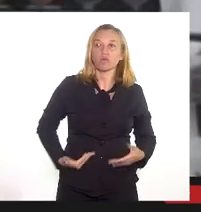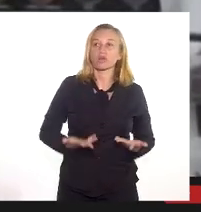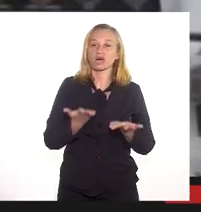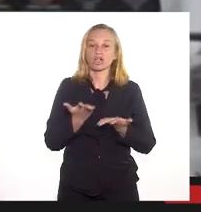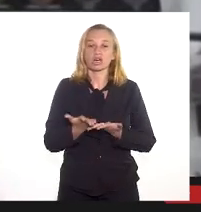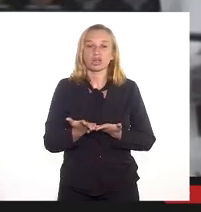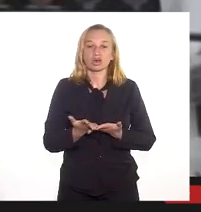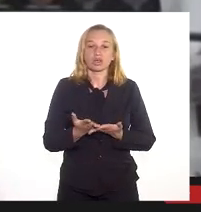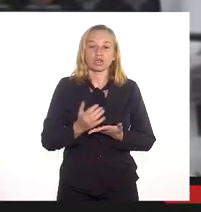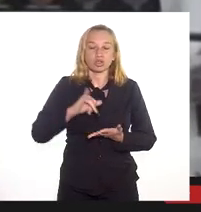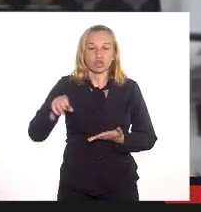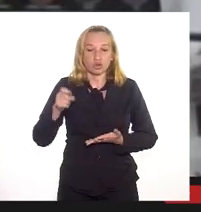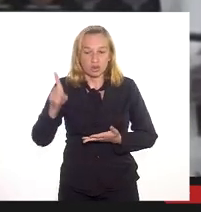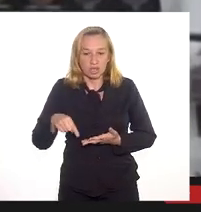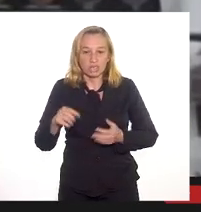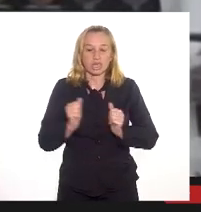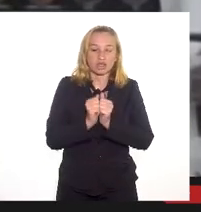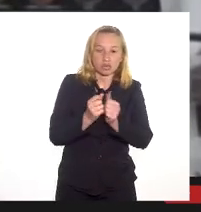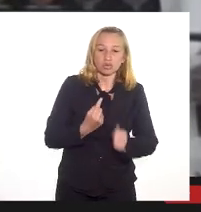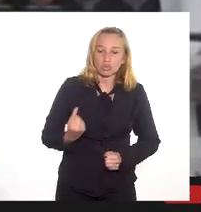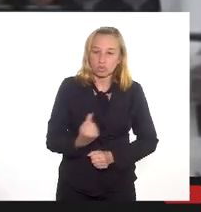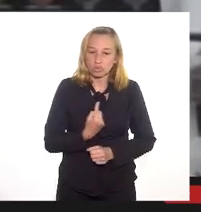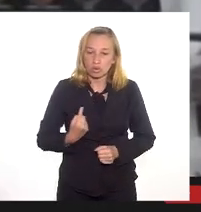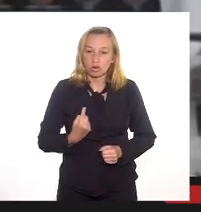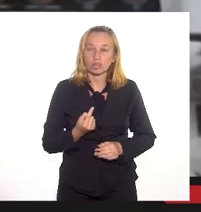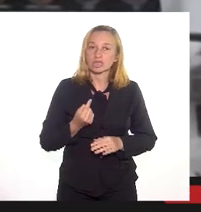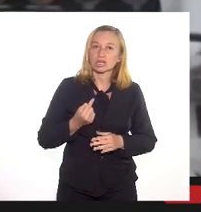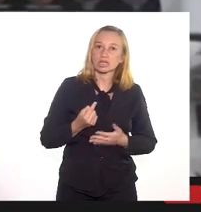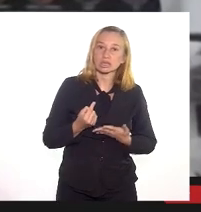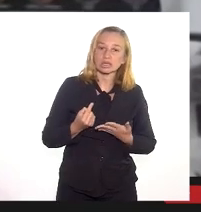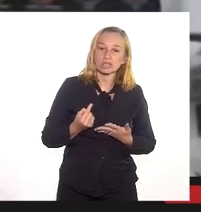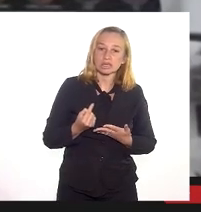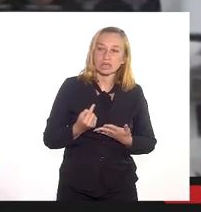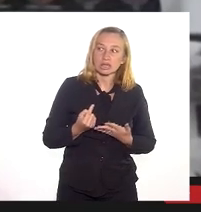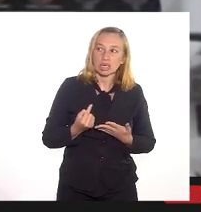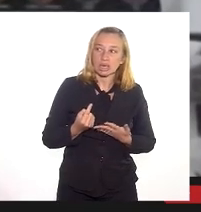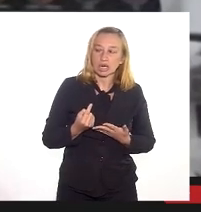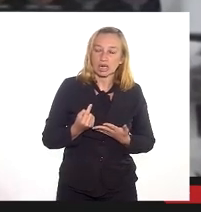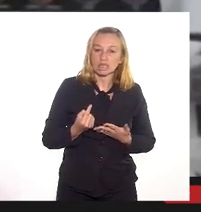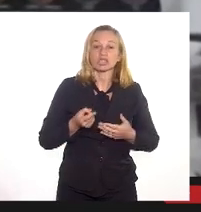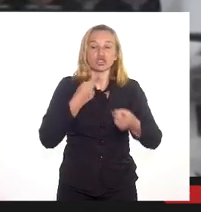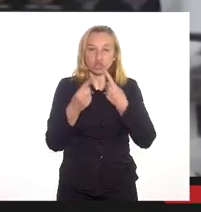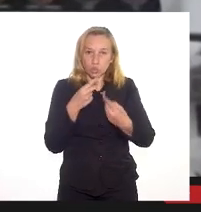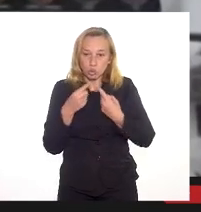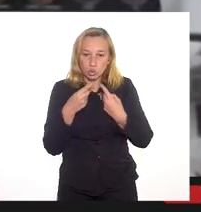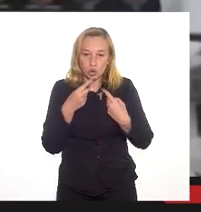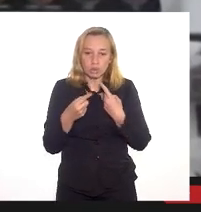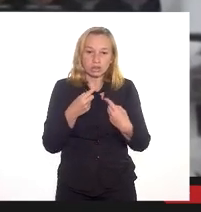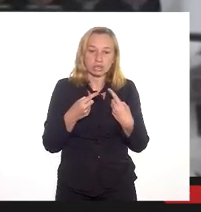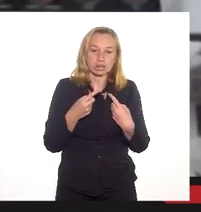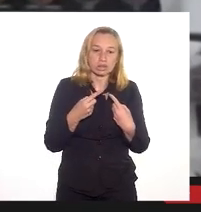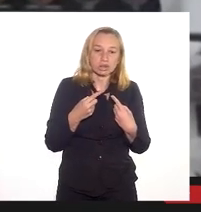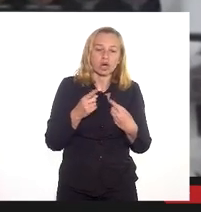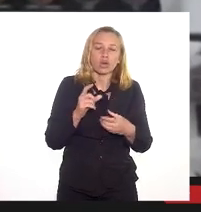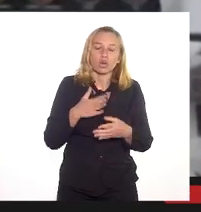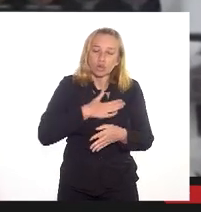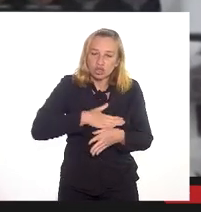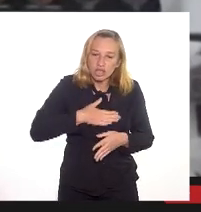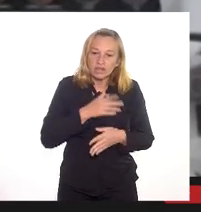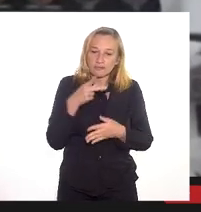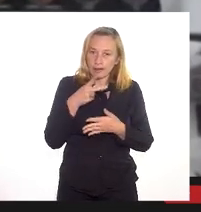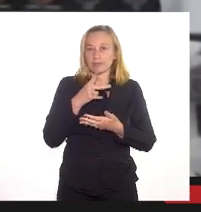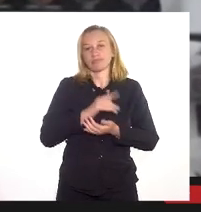José Araújo, que está participando conosco de todas essas discussões. O que eu gostaria de